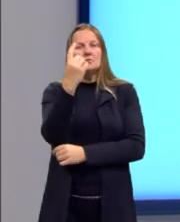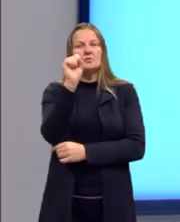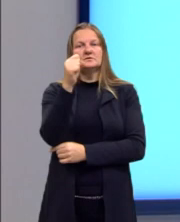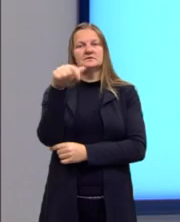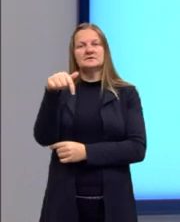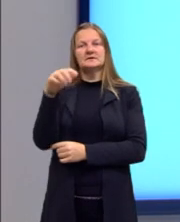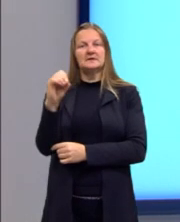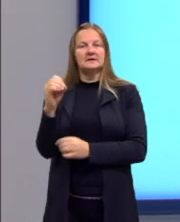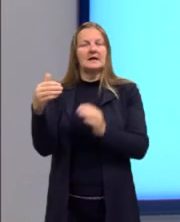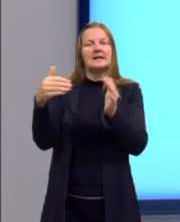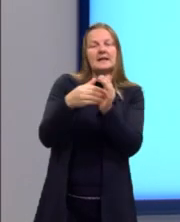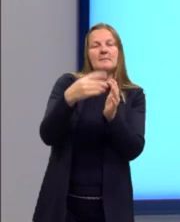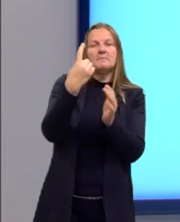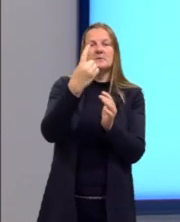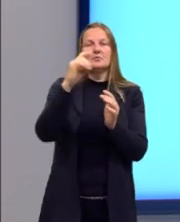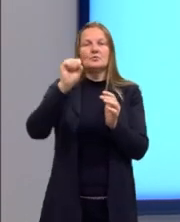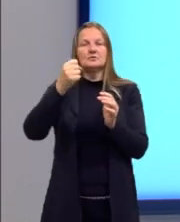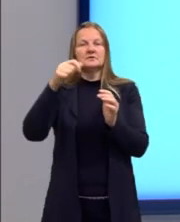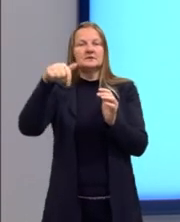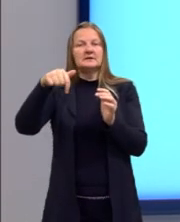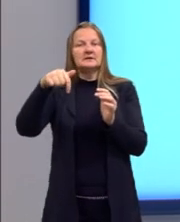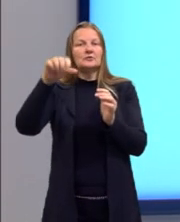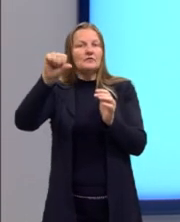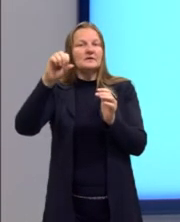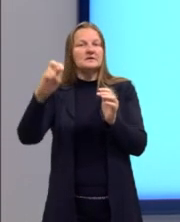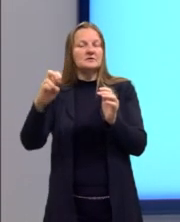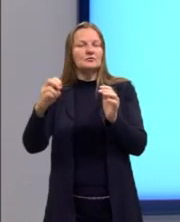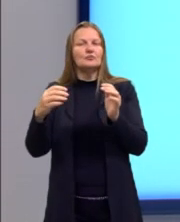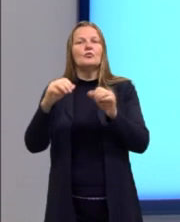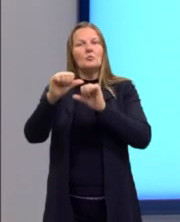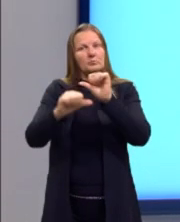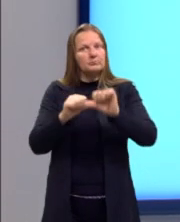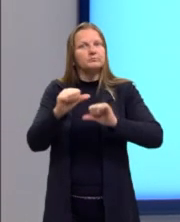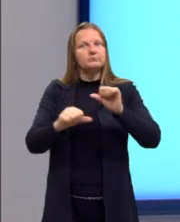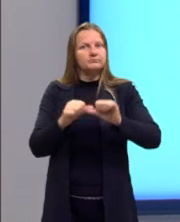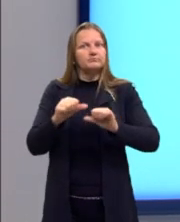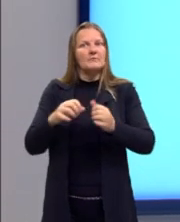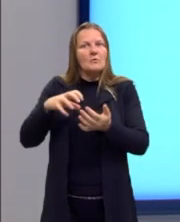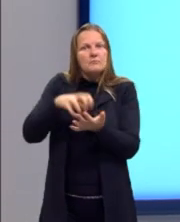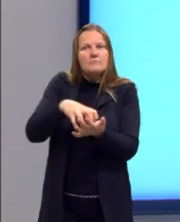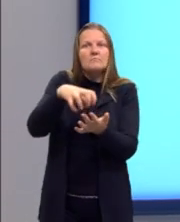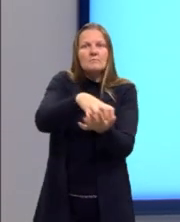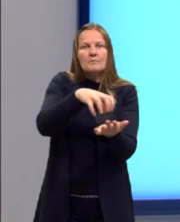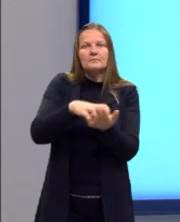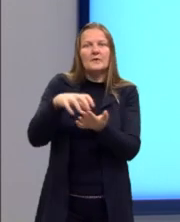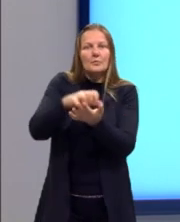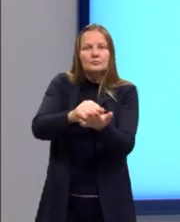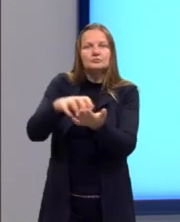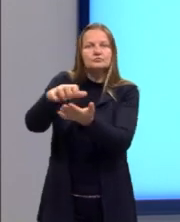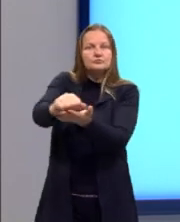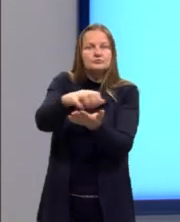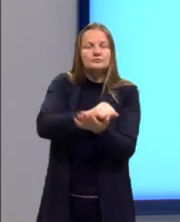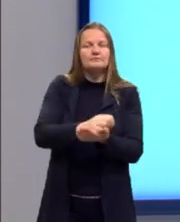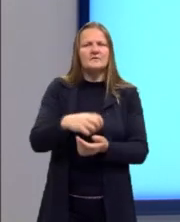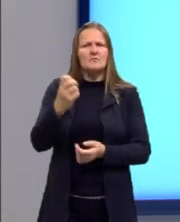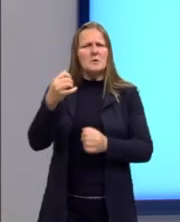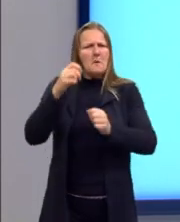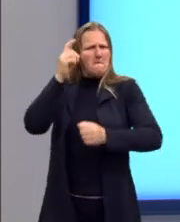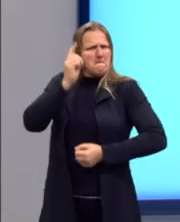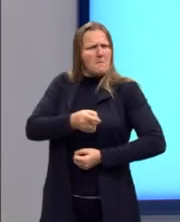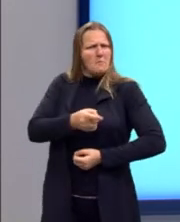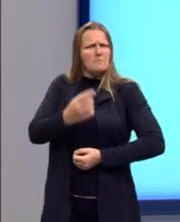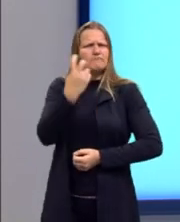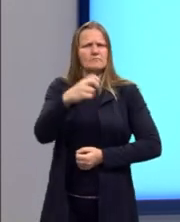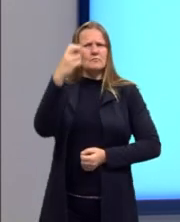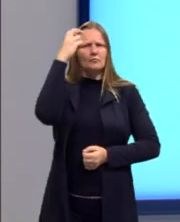até 1895, isso mudou drasticamente. Eles começaram a ocupar muito mais, a impor a sua cultura,